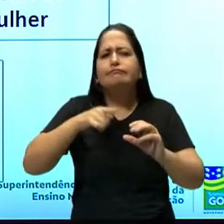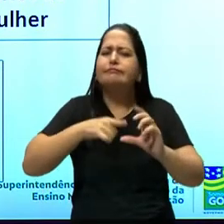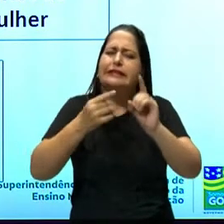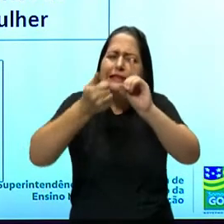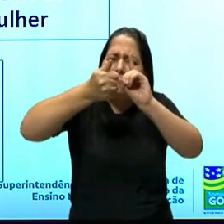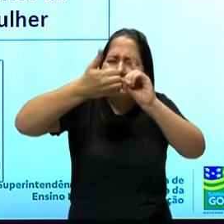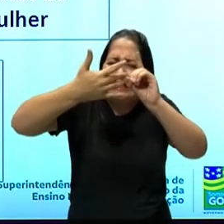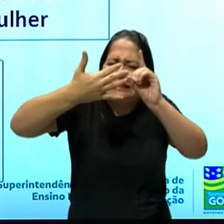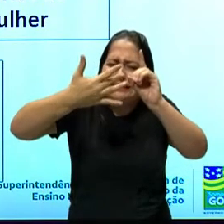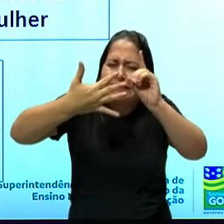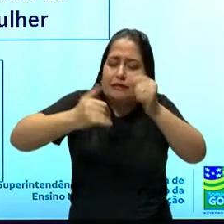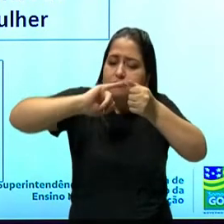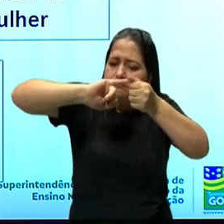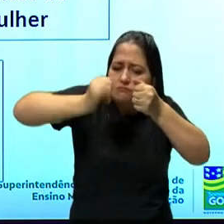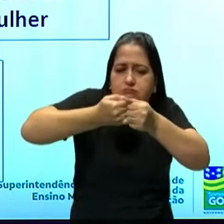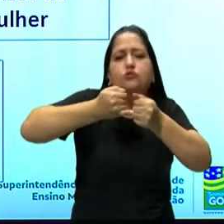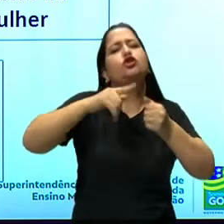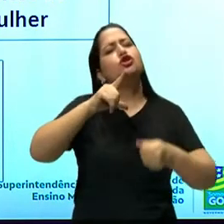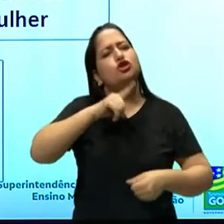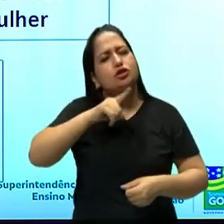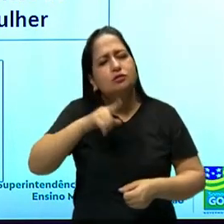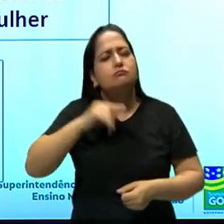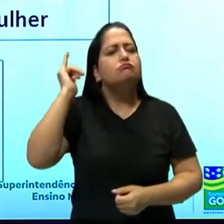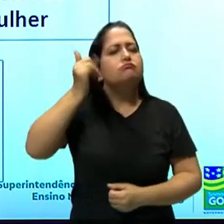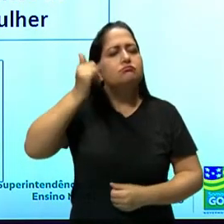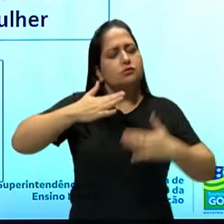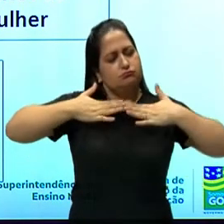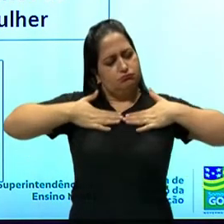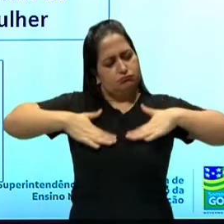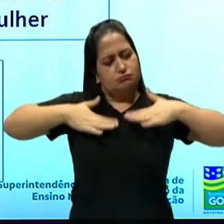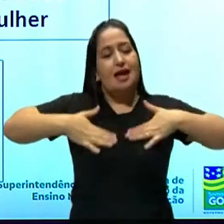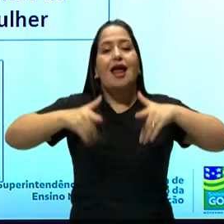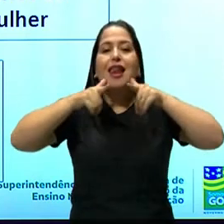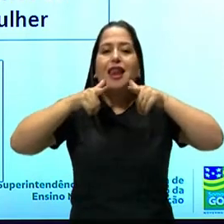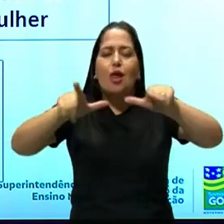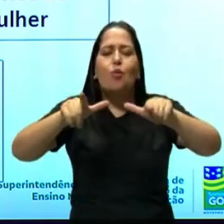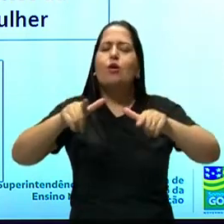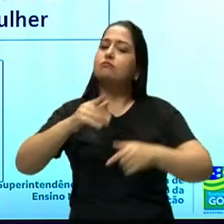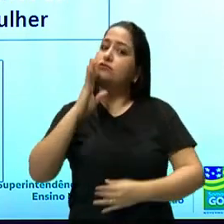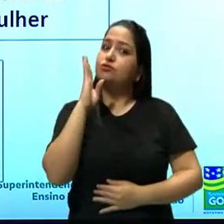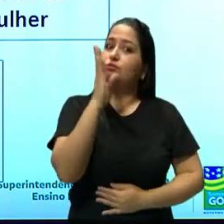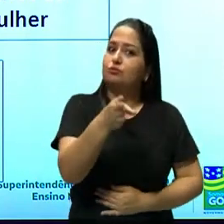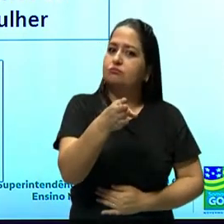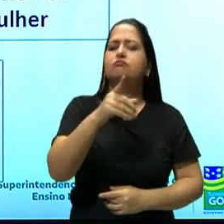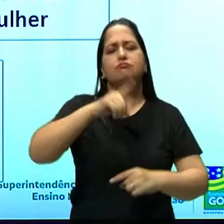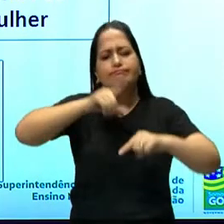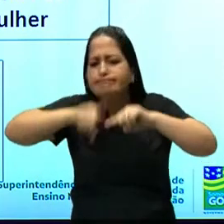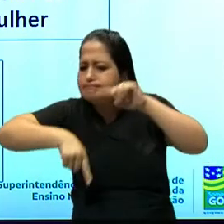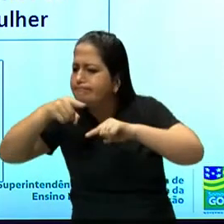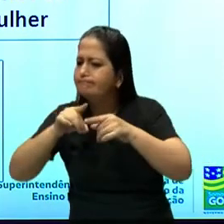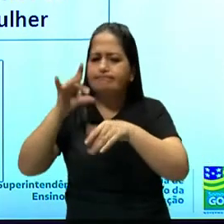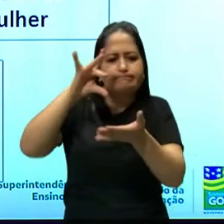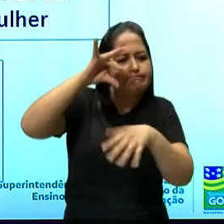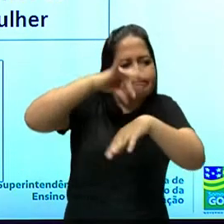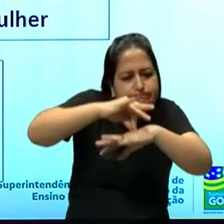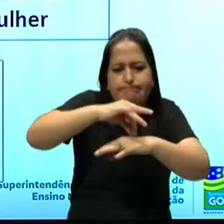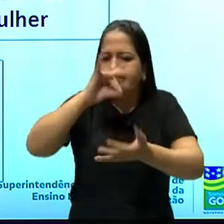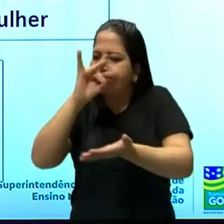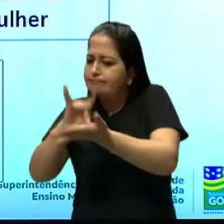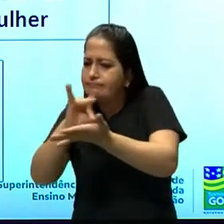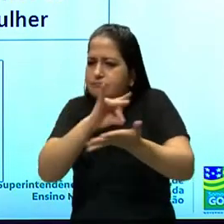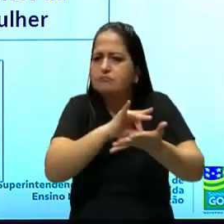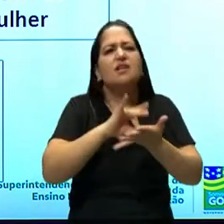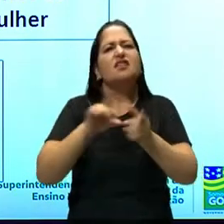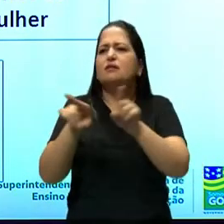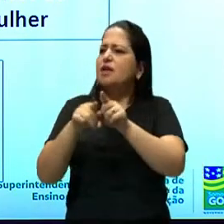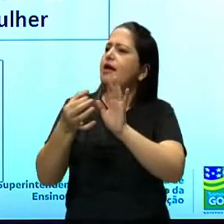e adjetivos, uma narrativa lenta, uso de linguagem direta, materialismo e objetivismo, crítica aos